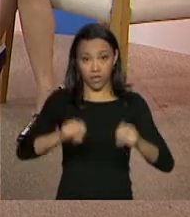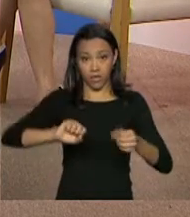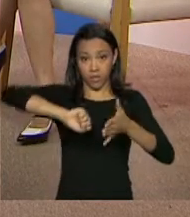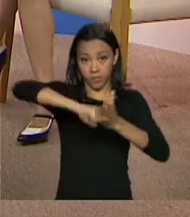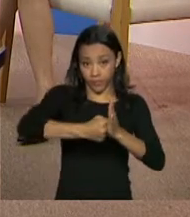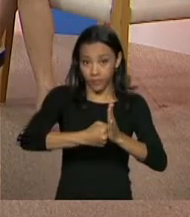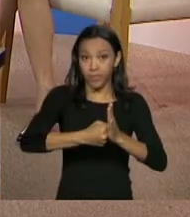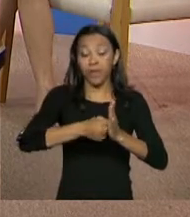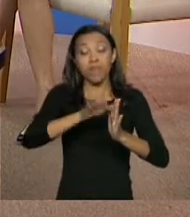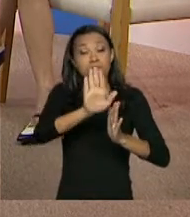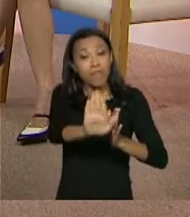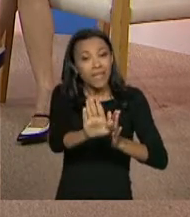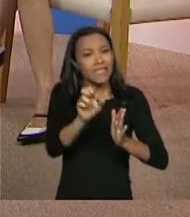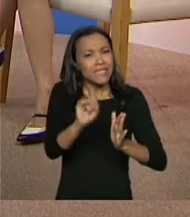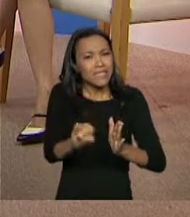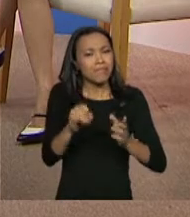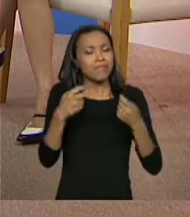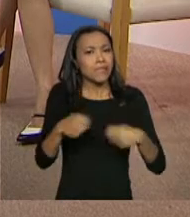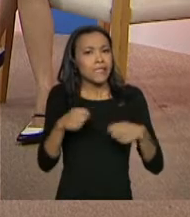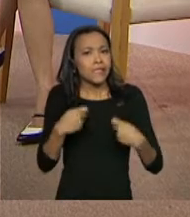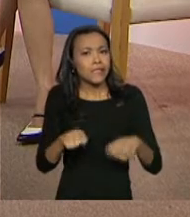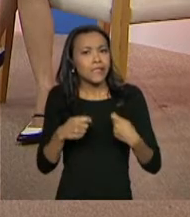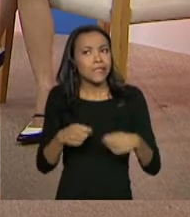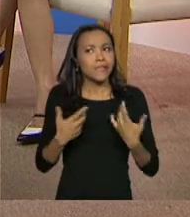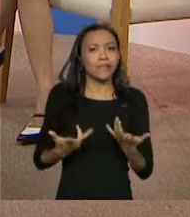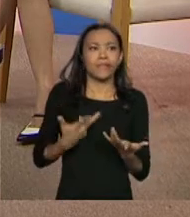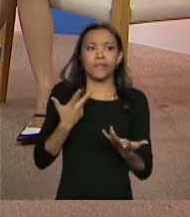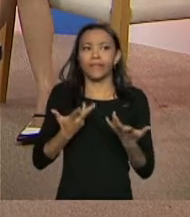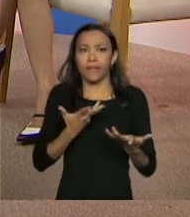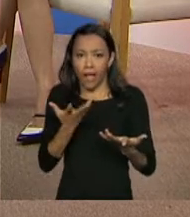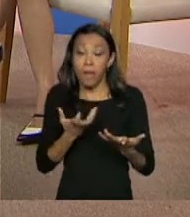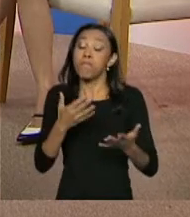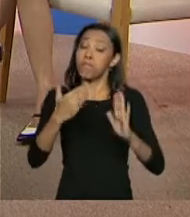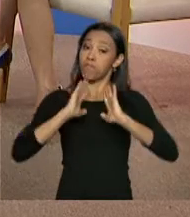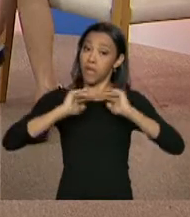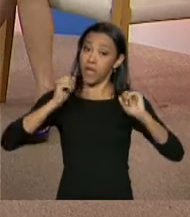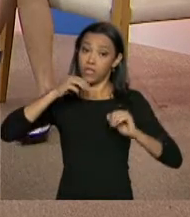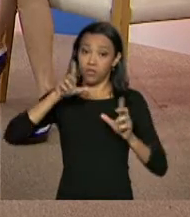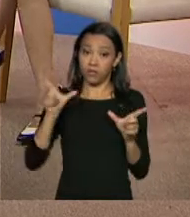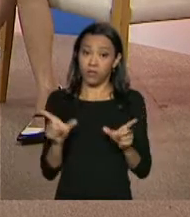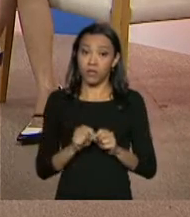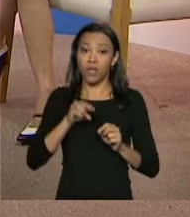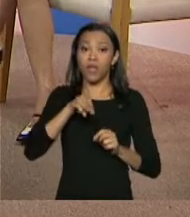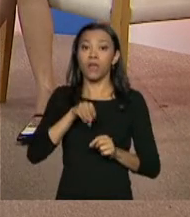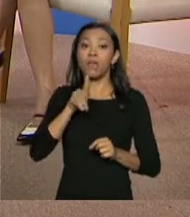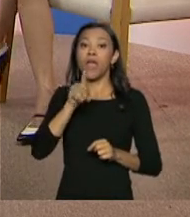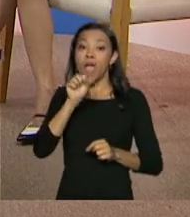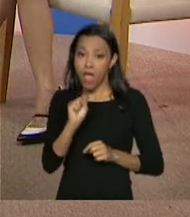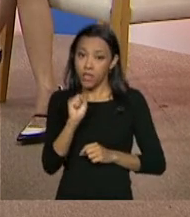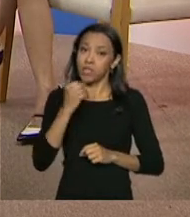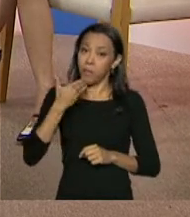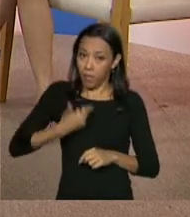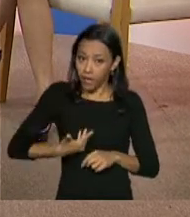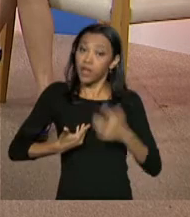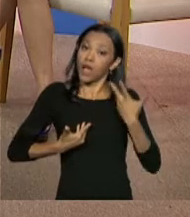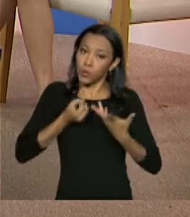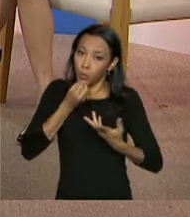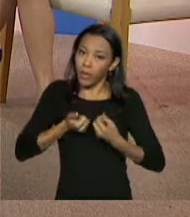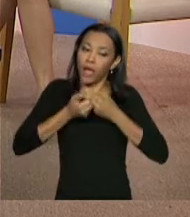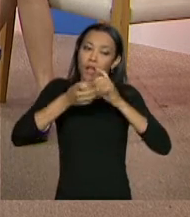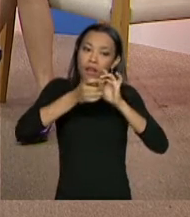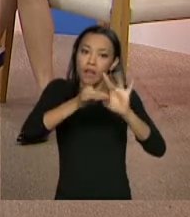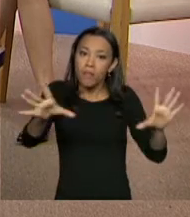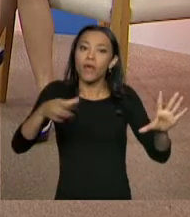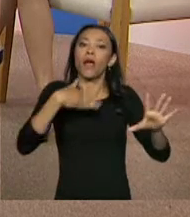mas se for necessário, por algum motivo, aí pede para o MDS, e a gente faz junto os estudos pertinentes. Por exemplo, muitos